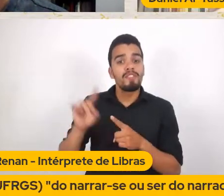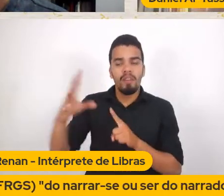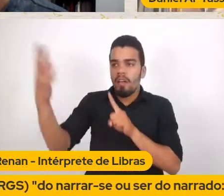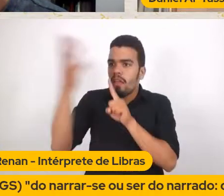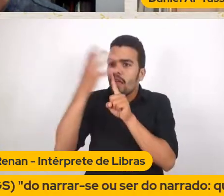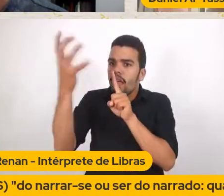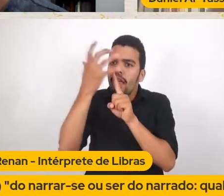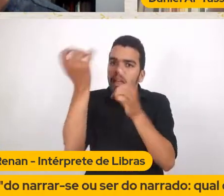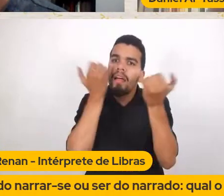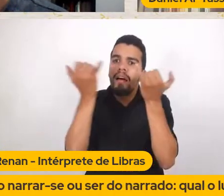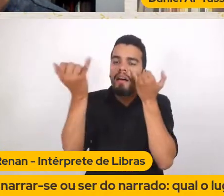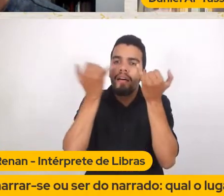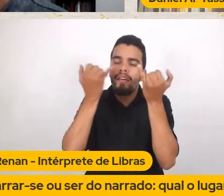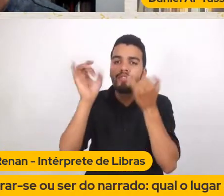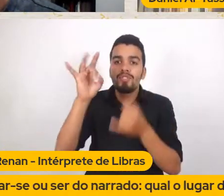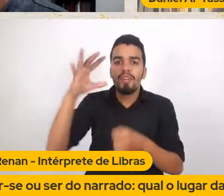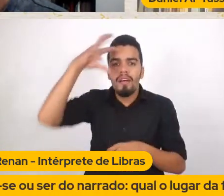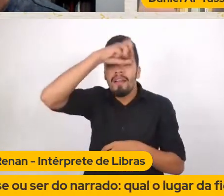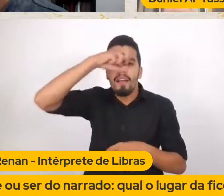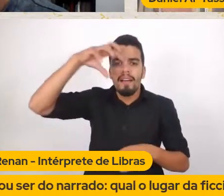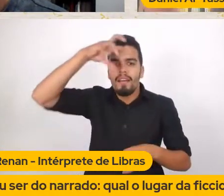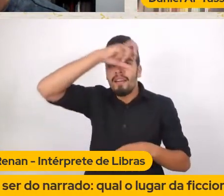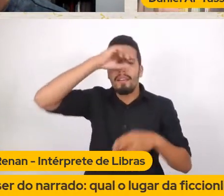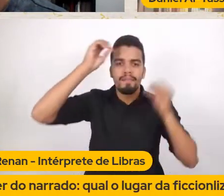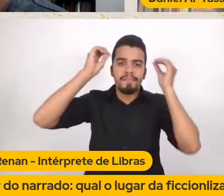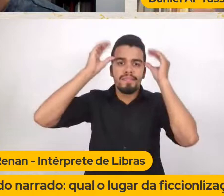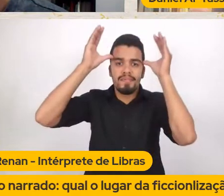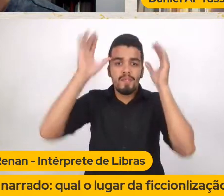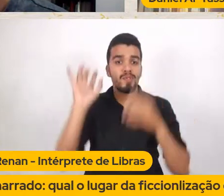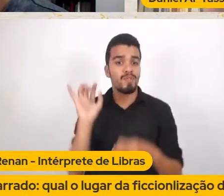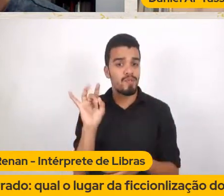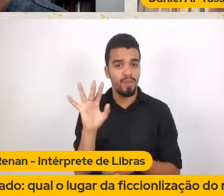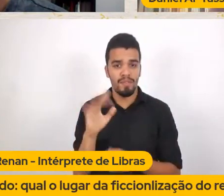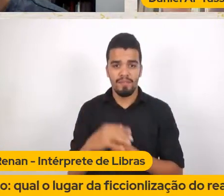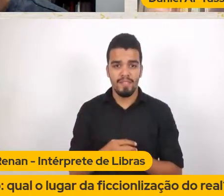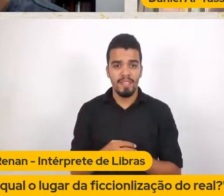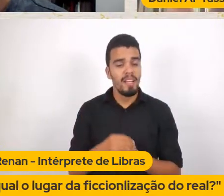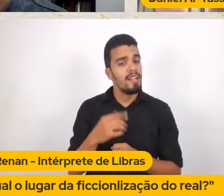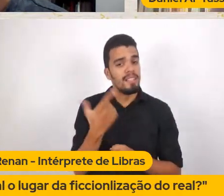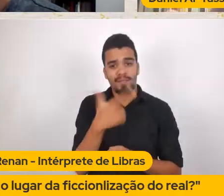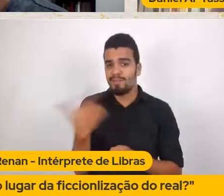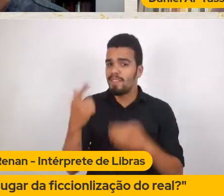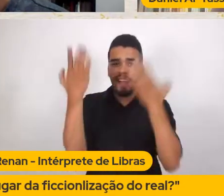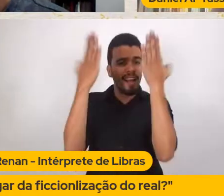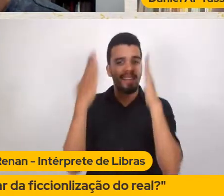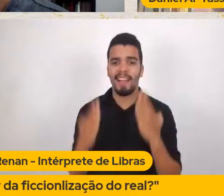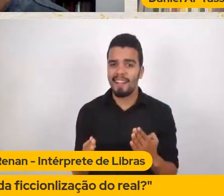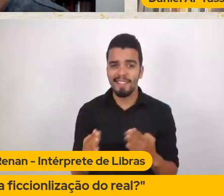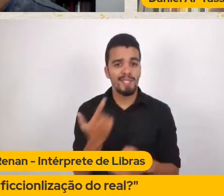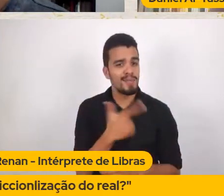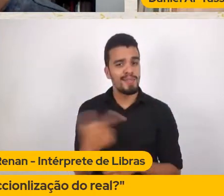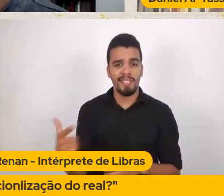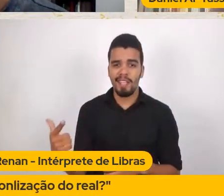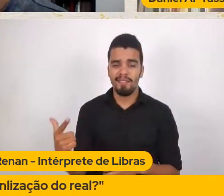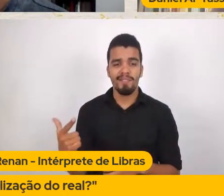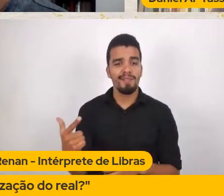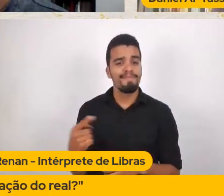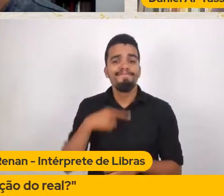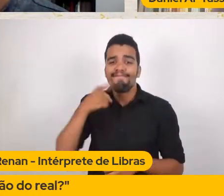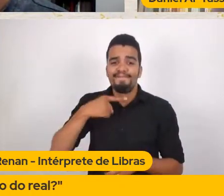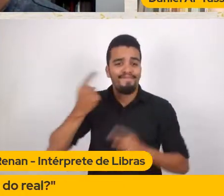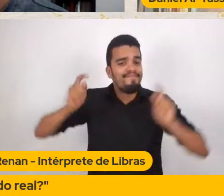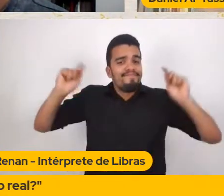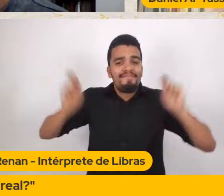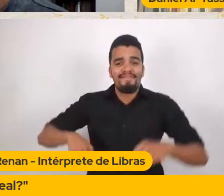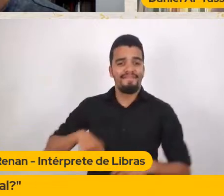E quando se apresenta O real Ficcionalizado Para esse sujeitinho Ele não vai ter Capacidade De narrar-se